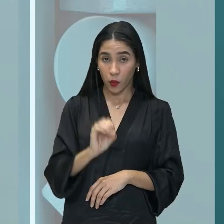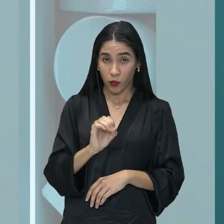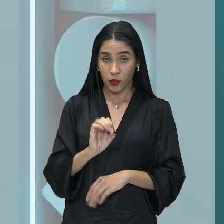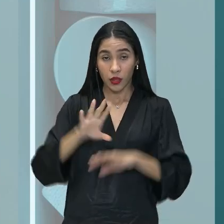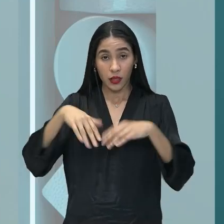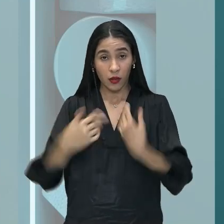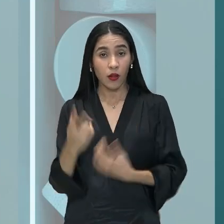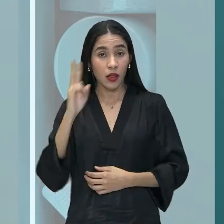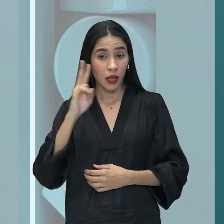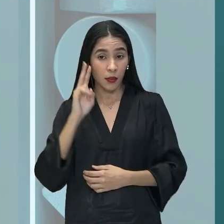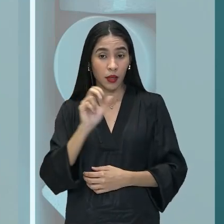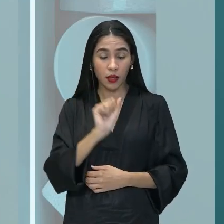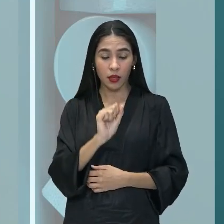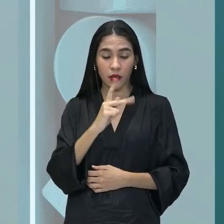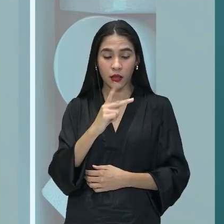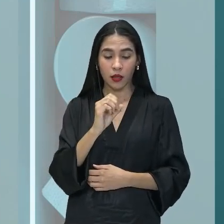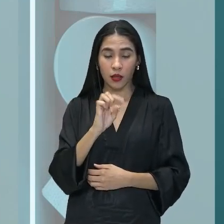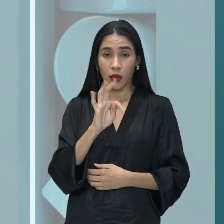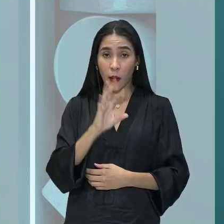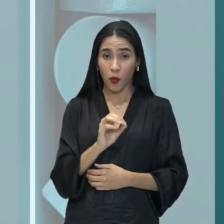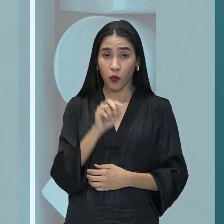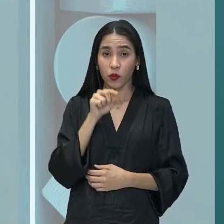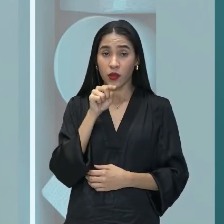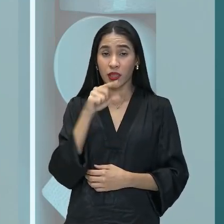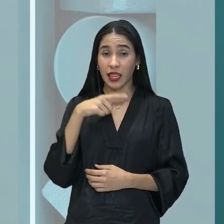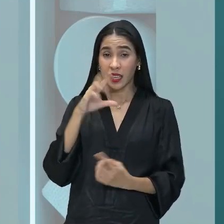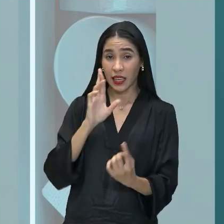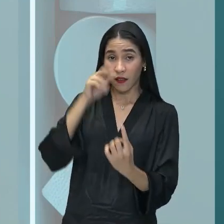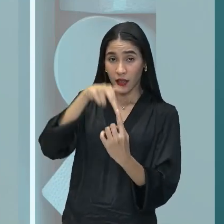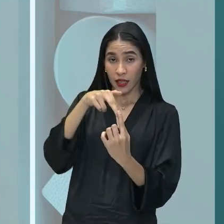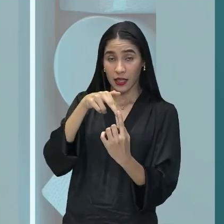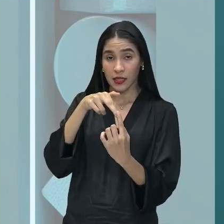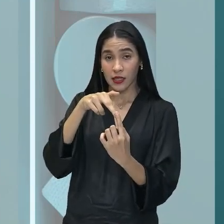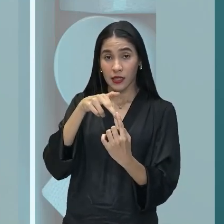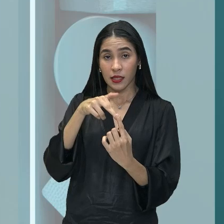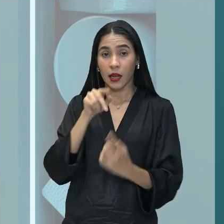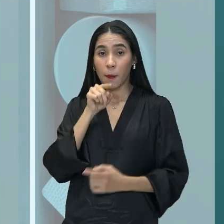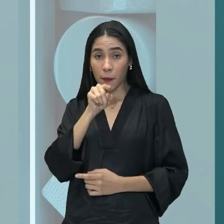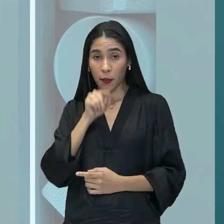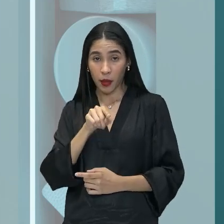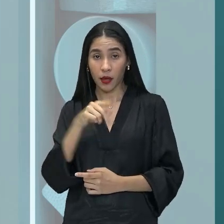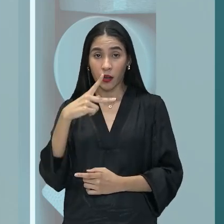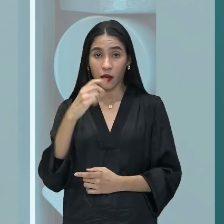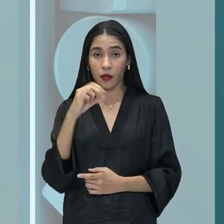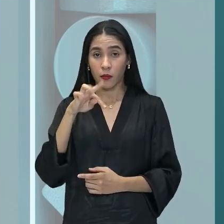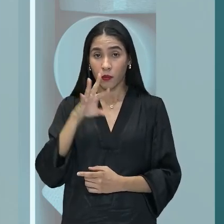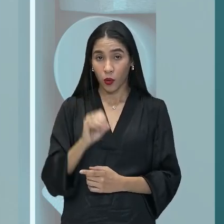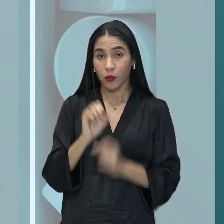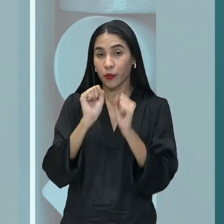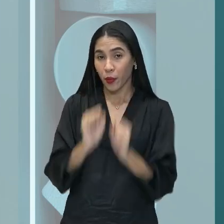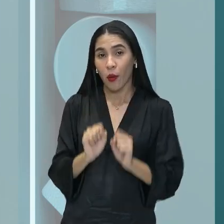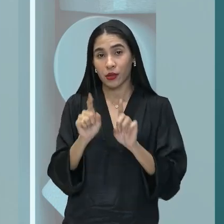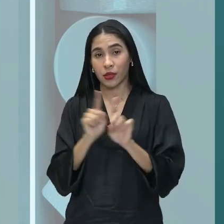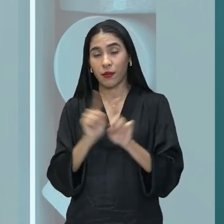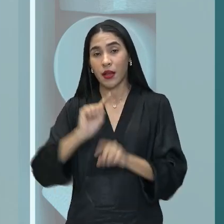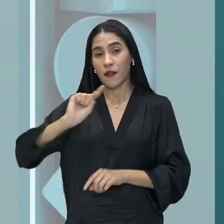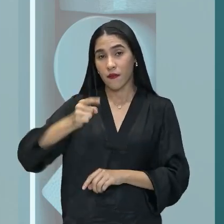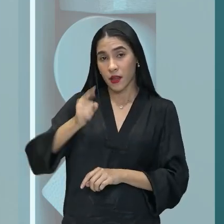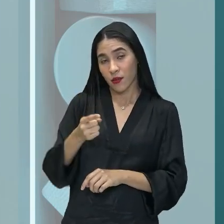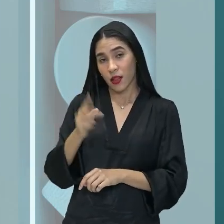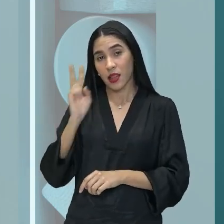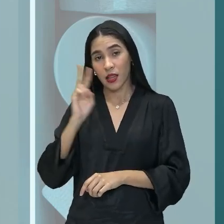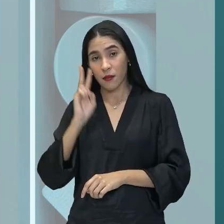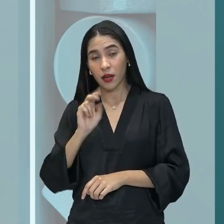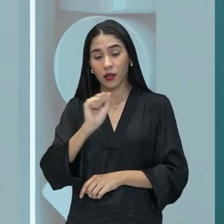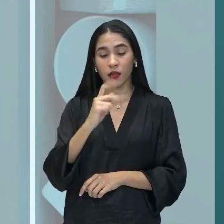aposto você tem ali uma marca, que é exatamente os dois pontos. Poderia ser também as vírgulas, lembrando que o aposto,